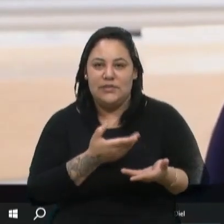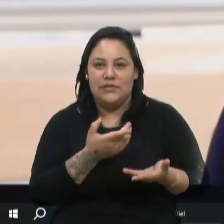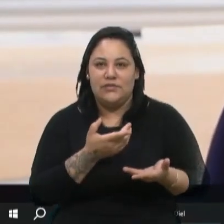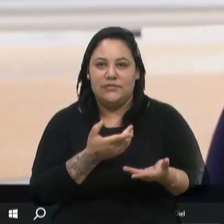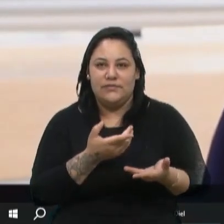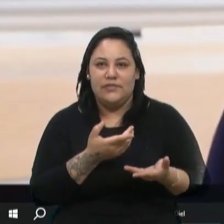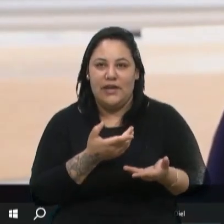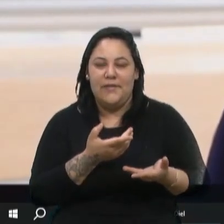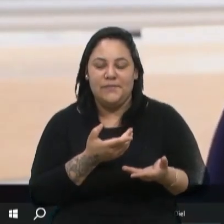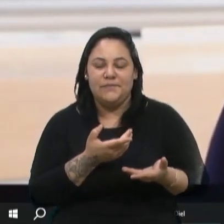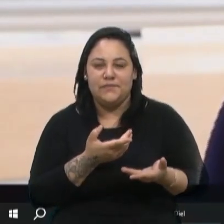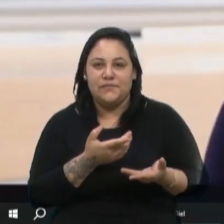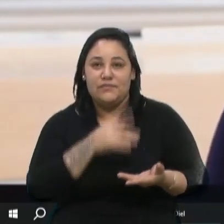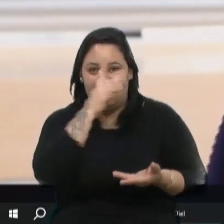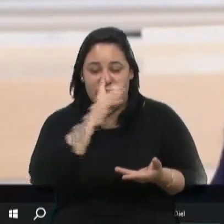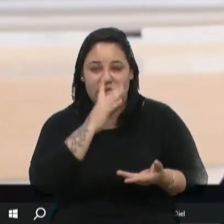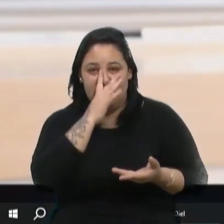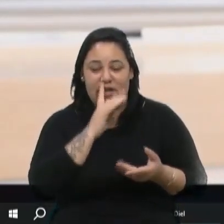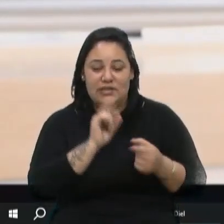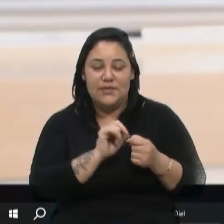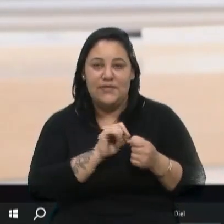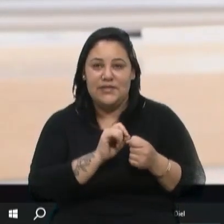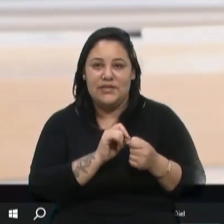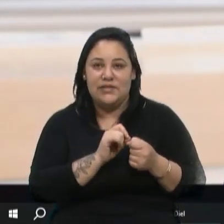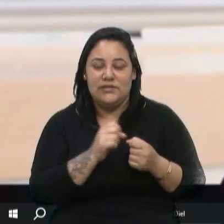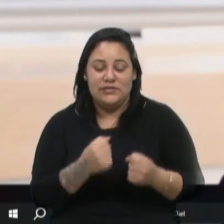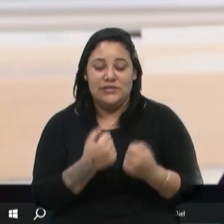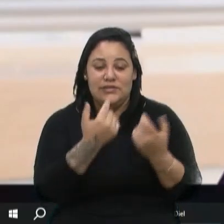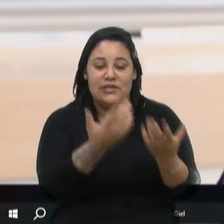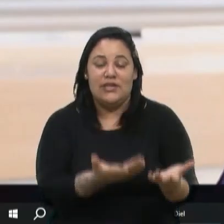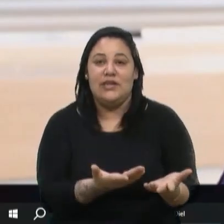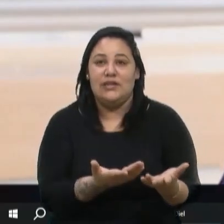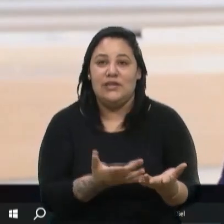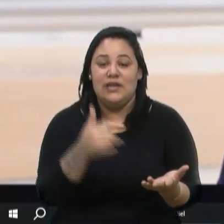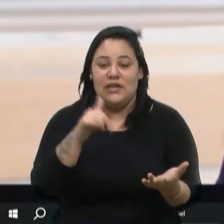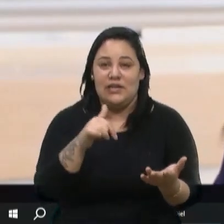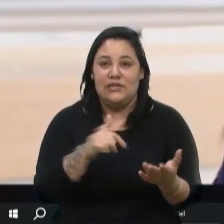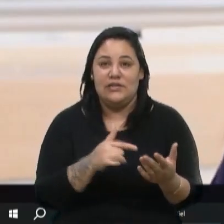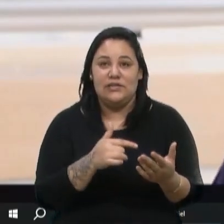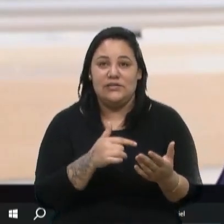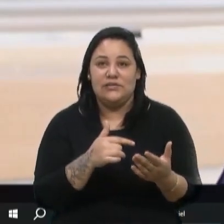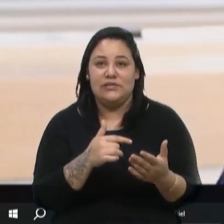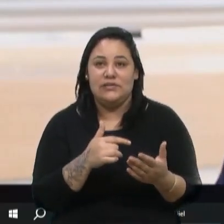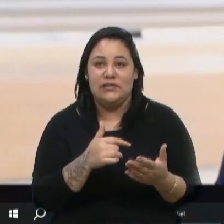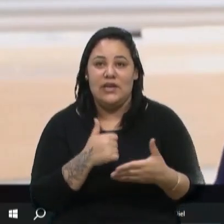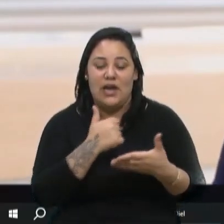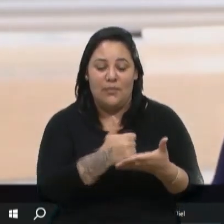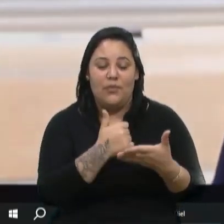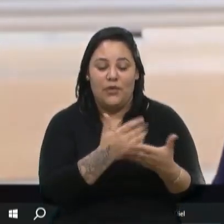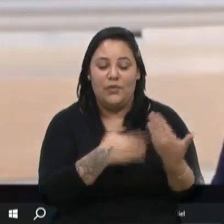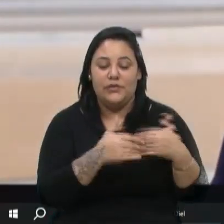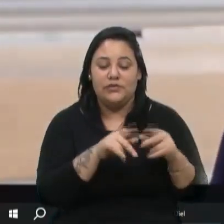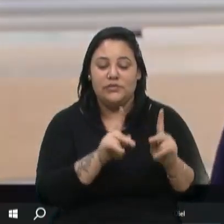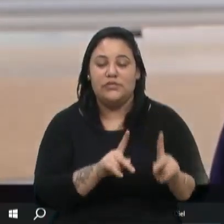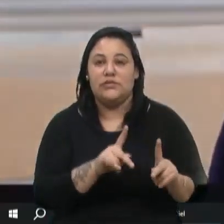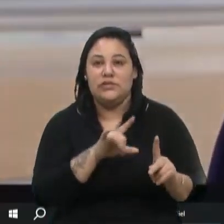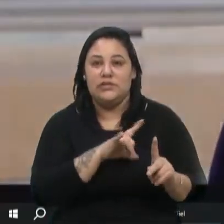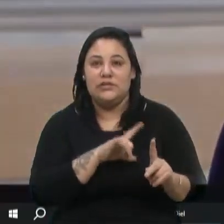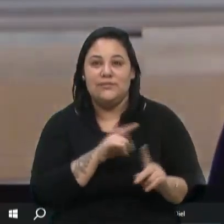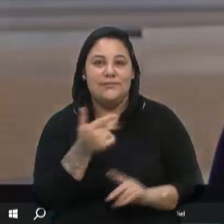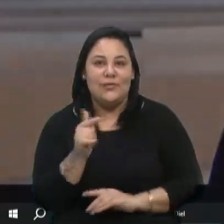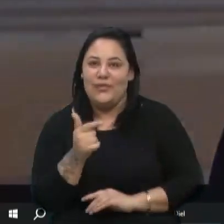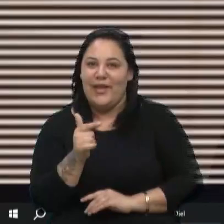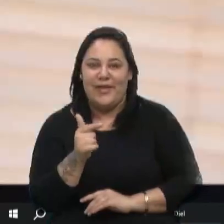para fazer chegar esse dispositivo de apoio para toda e qualquer pessoa que não